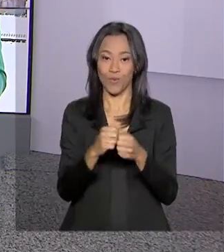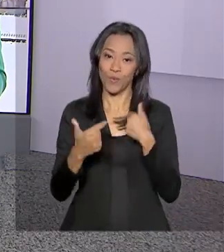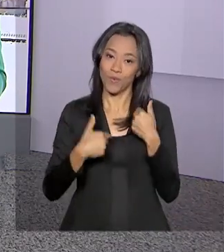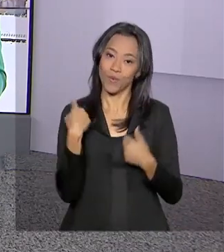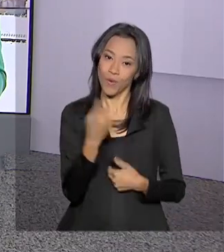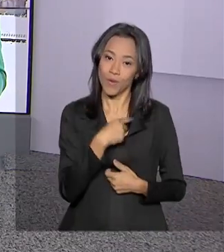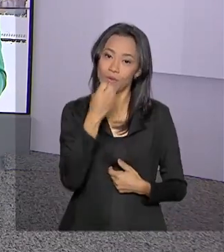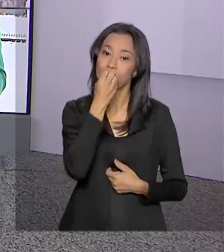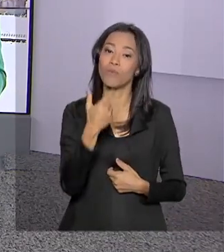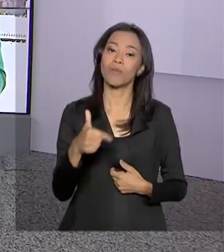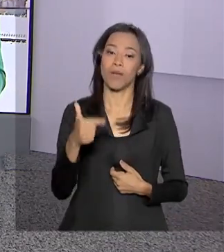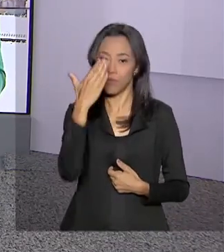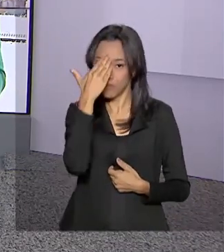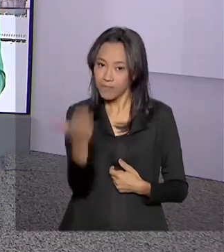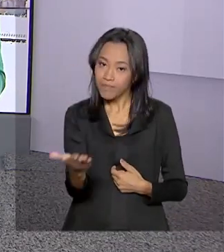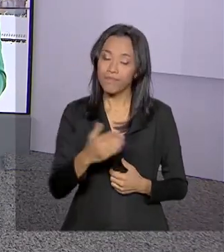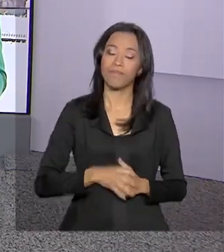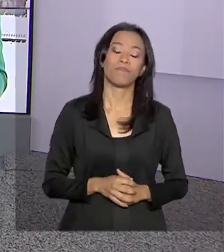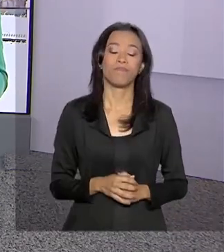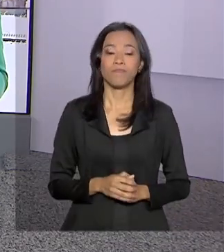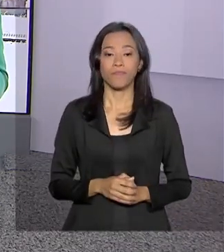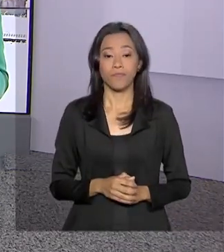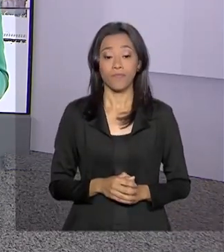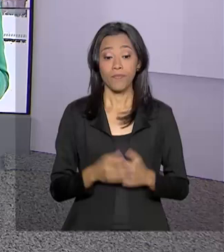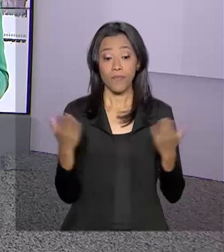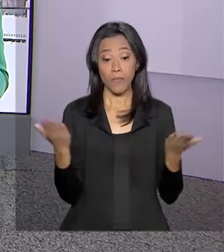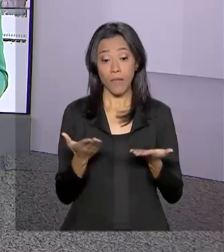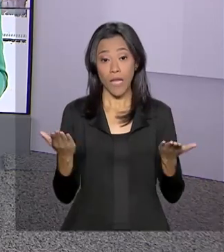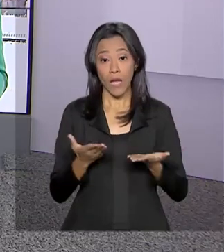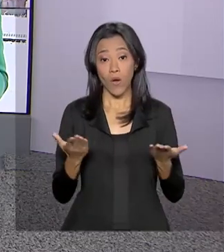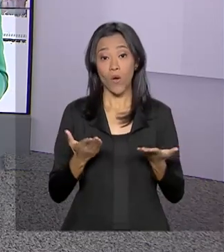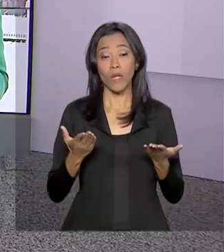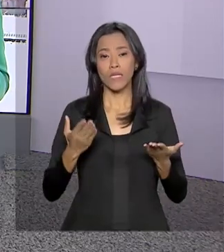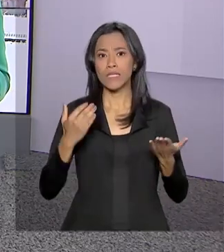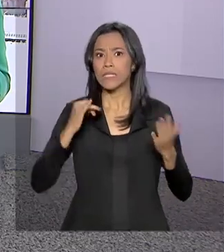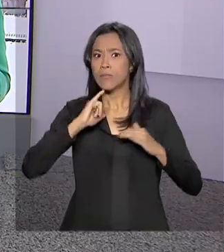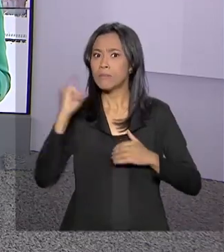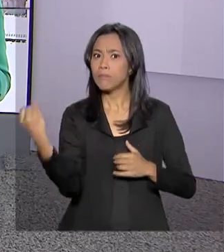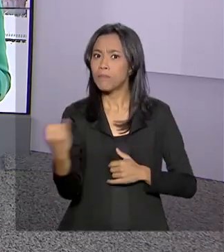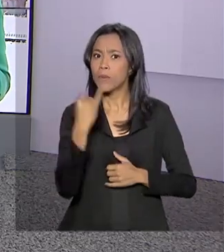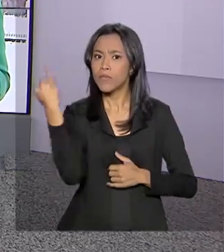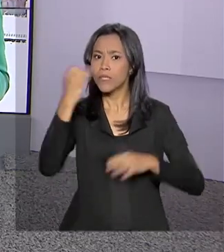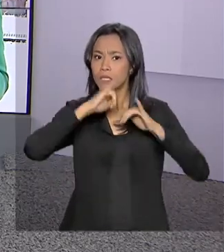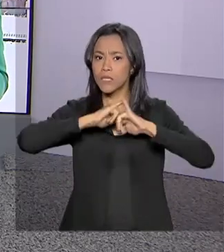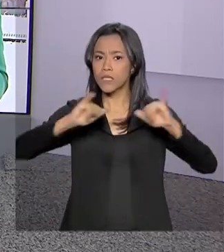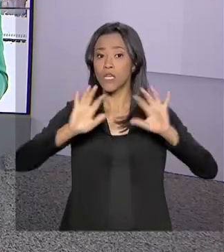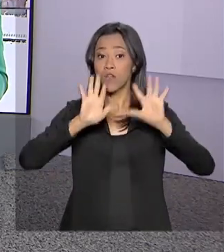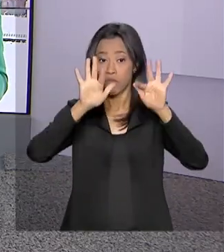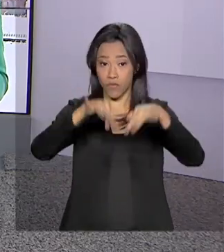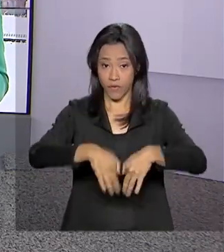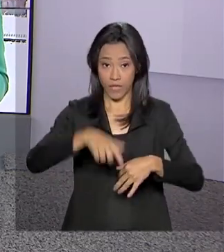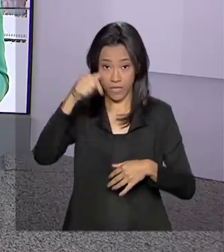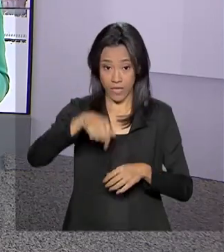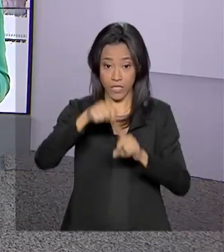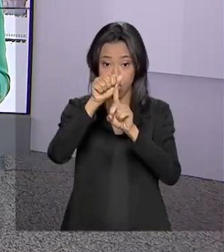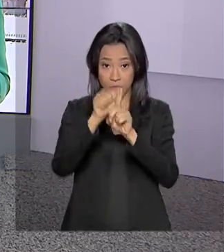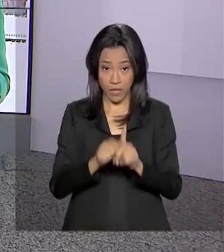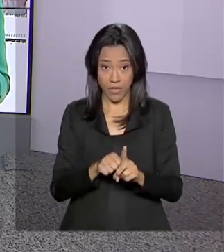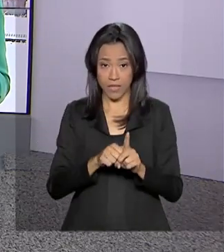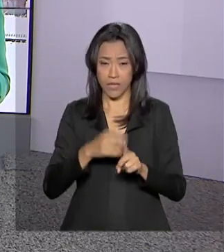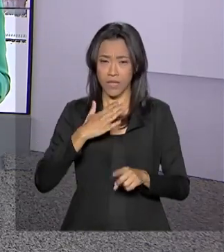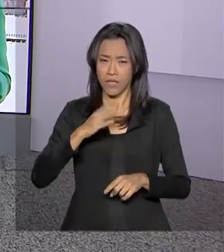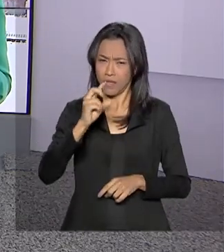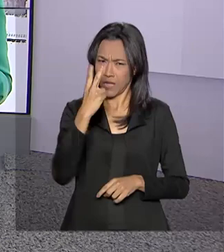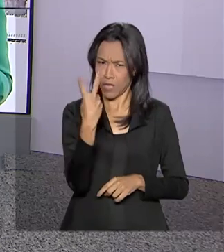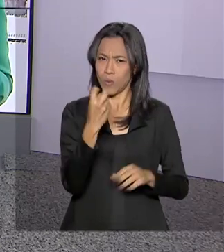Obrigada, bom trabalho para você. E agora um recado importante para os trabalhadores. Termina no dia 28 deste mês, praticamente daqui a